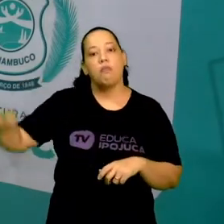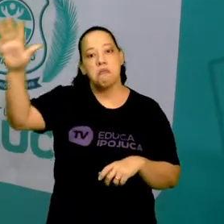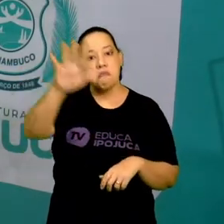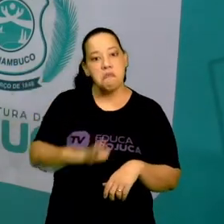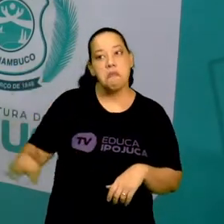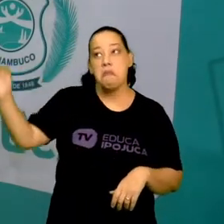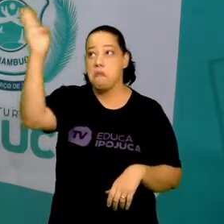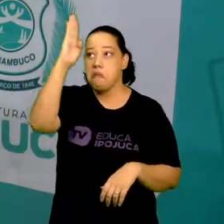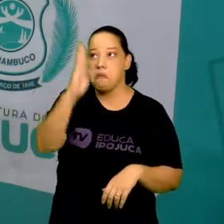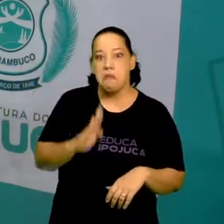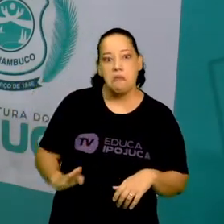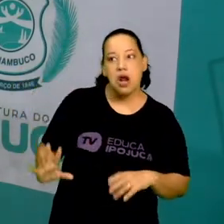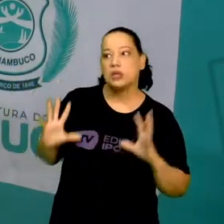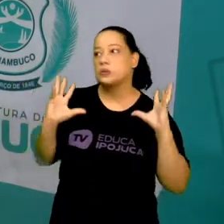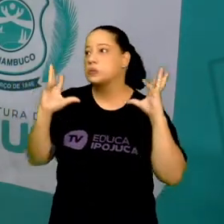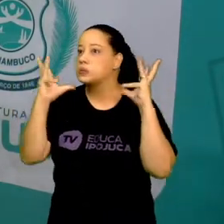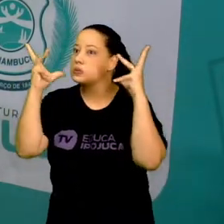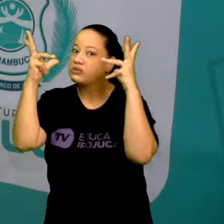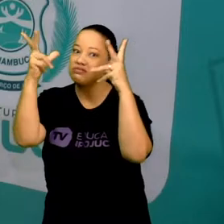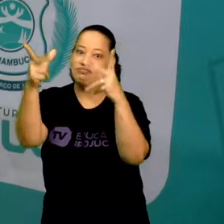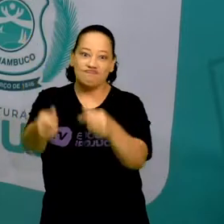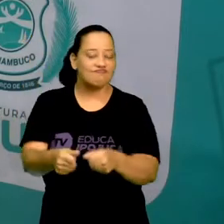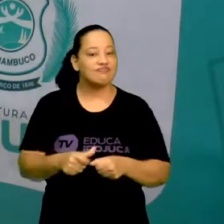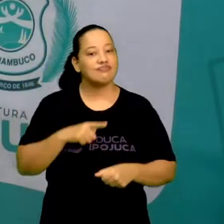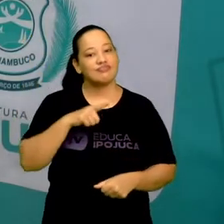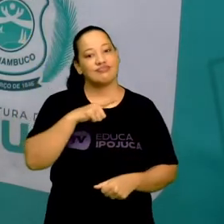essa riqueza em amplitude.